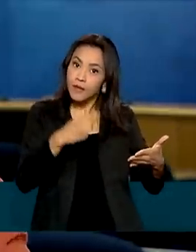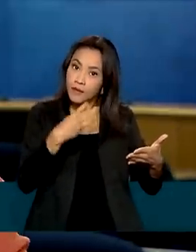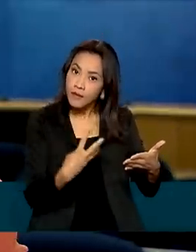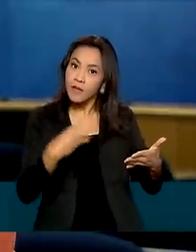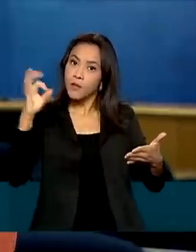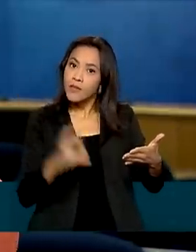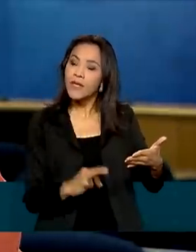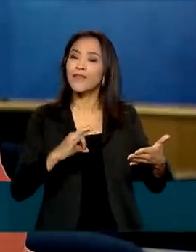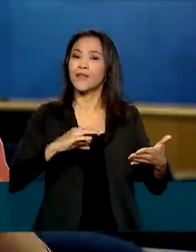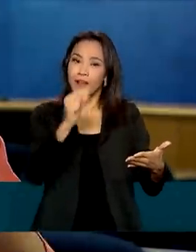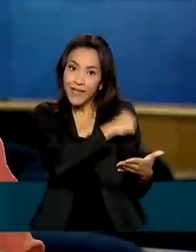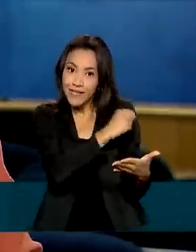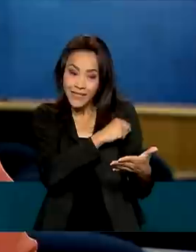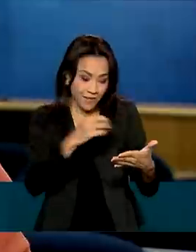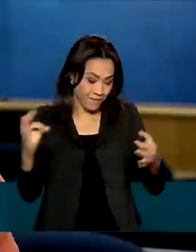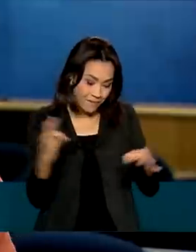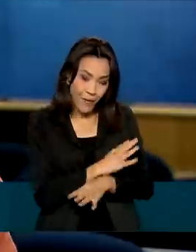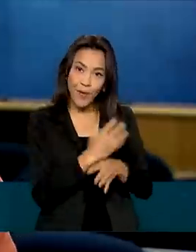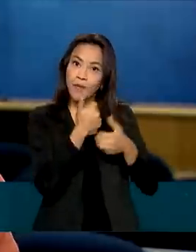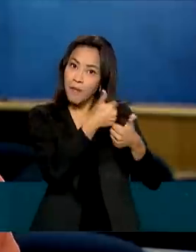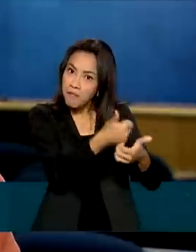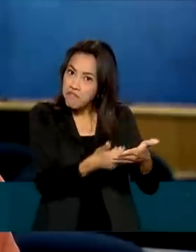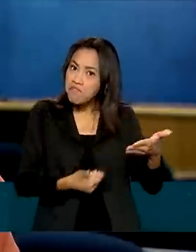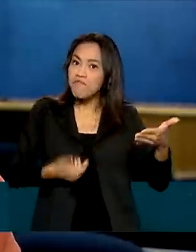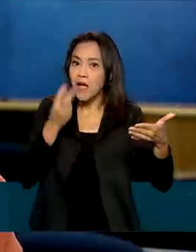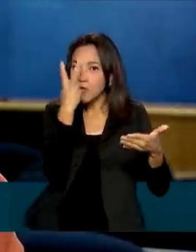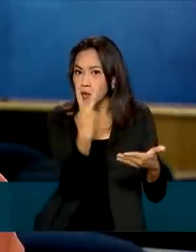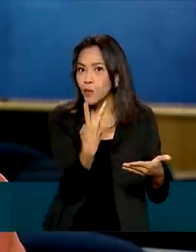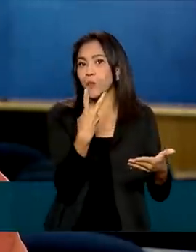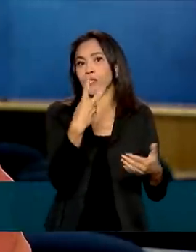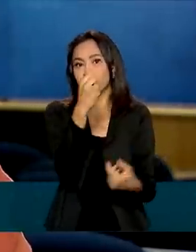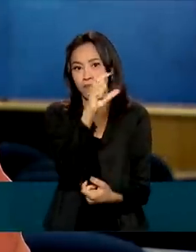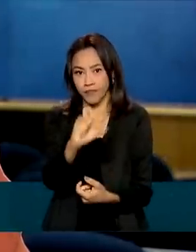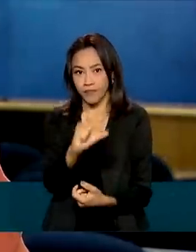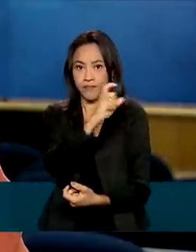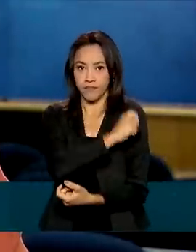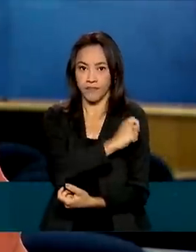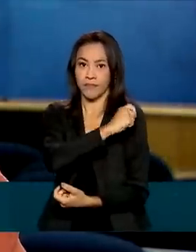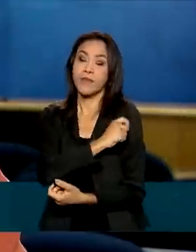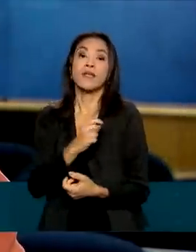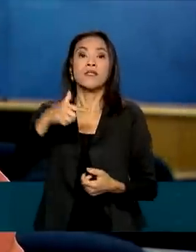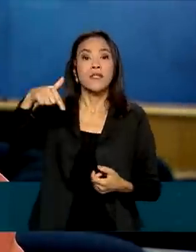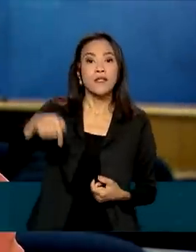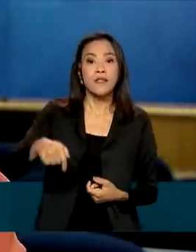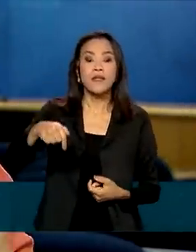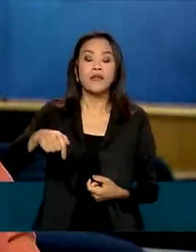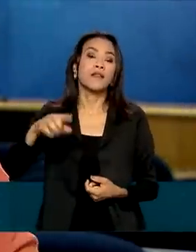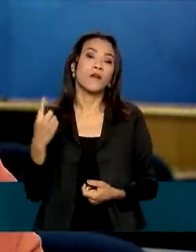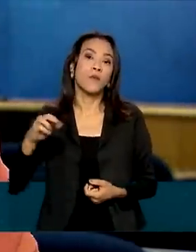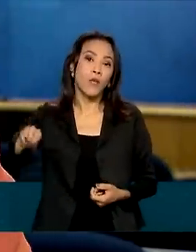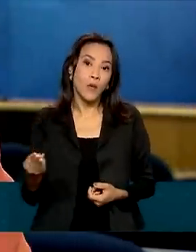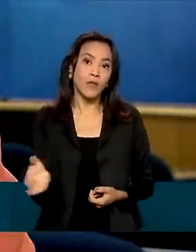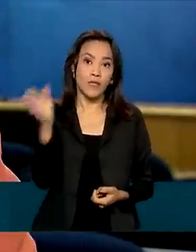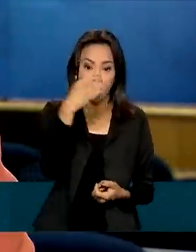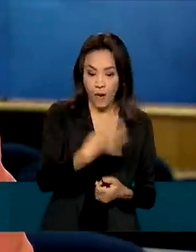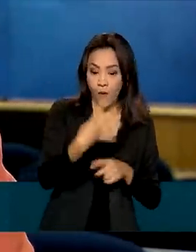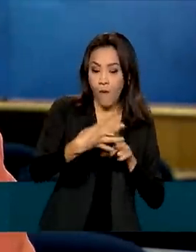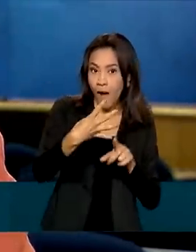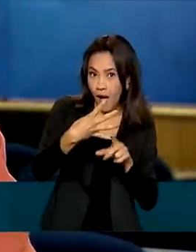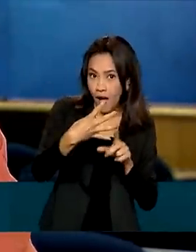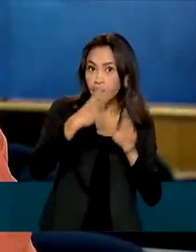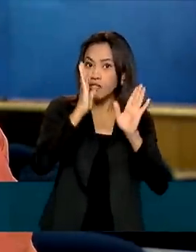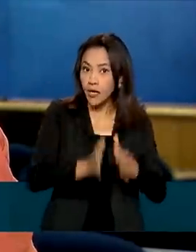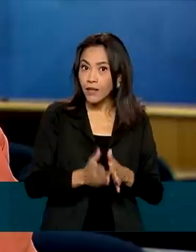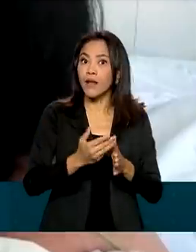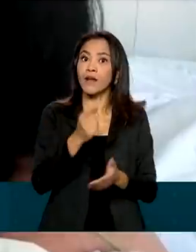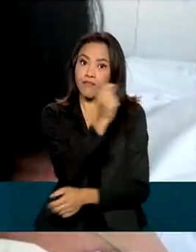vacinal completo, com as duas doses. 71 milhões tomaram a dose de reforço e a quarta dose já está